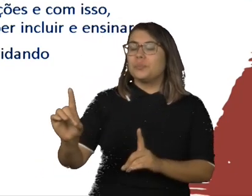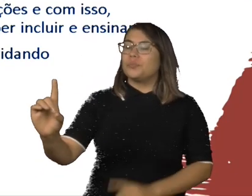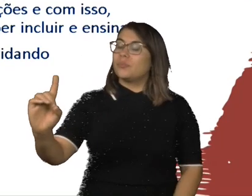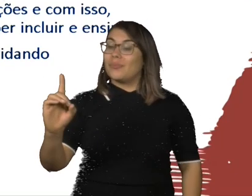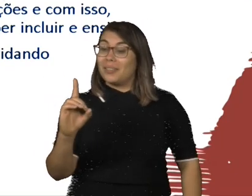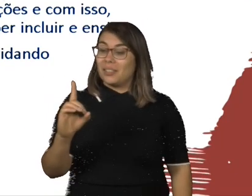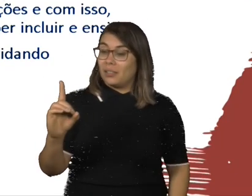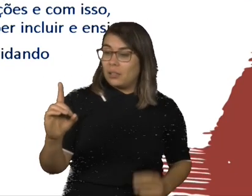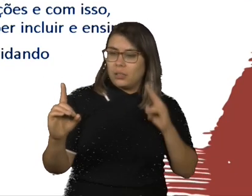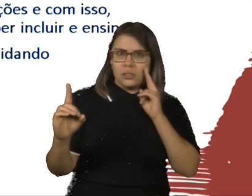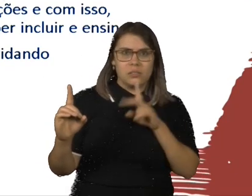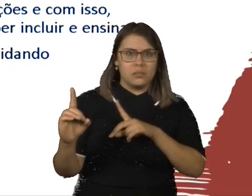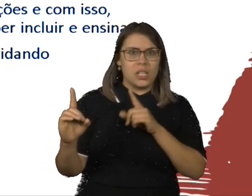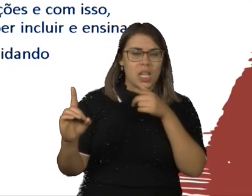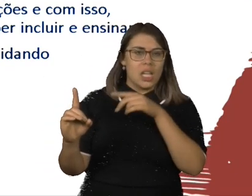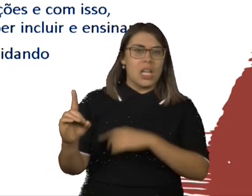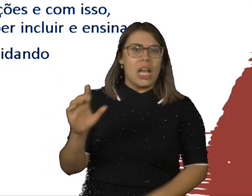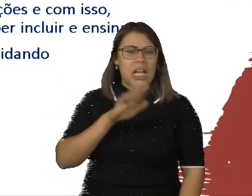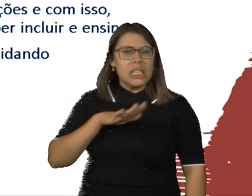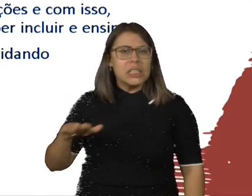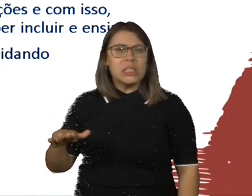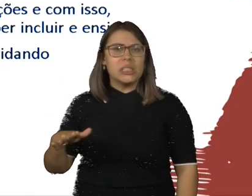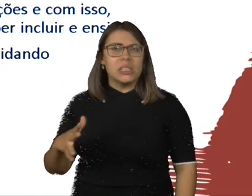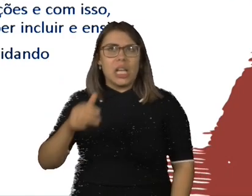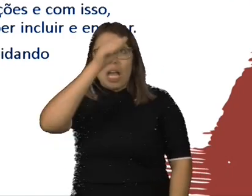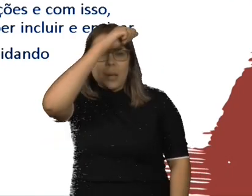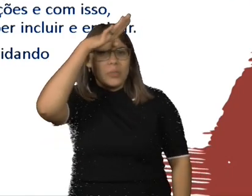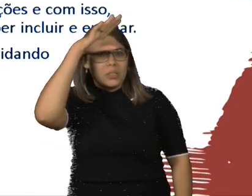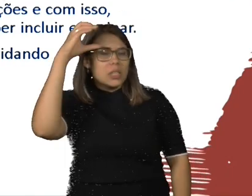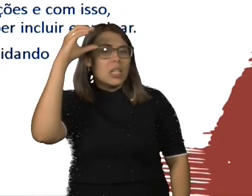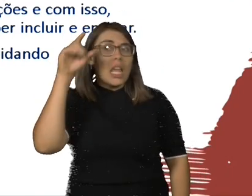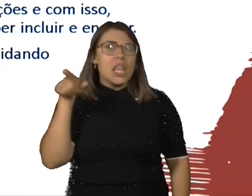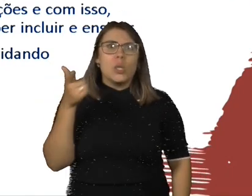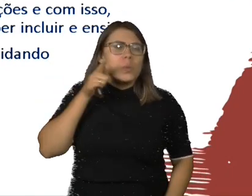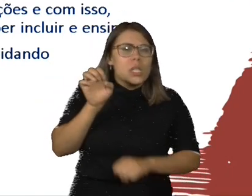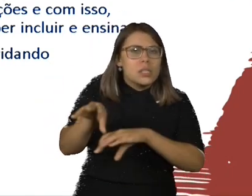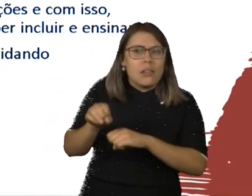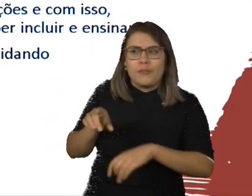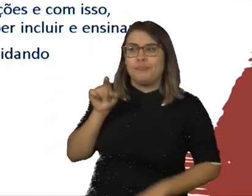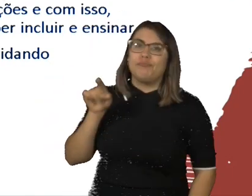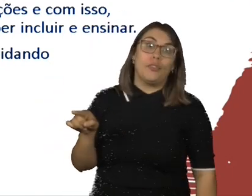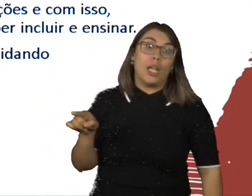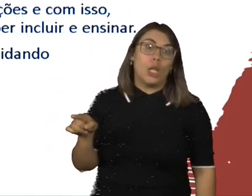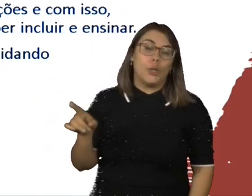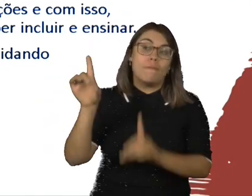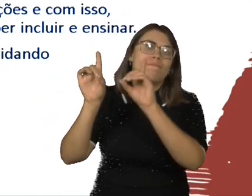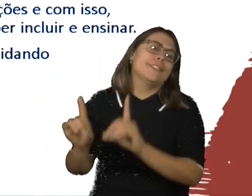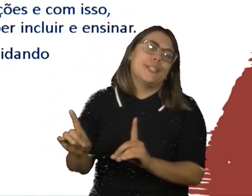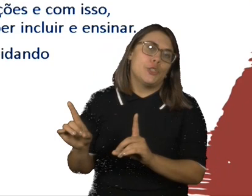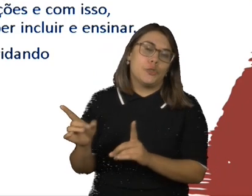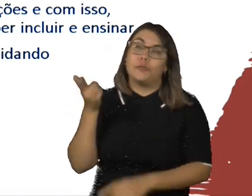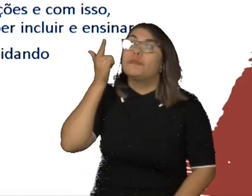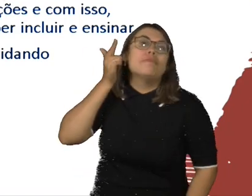aula e ele não consegue alfabetizar essa criança, ele vai culpar quem? A deficiência. É mais fácil responsabilizar a deficiência